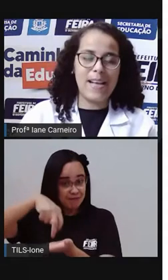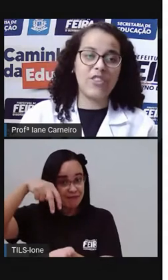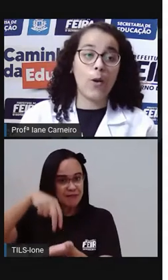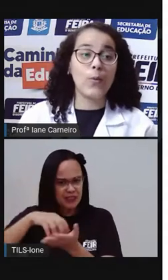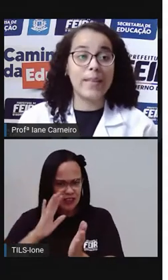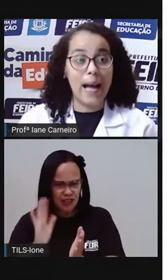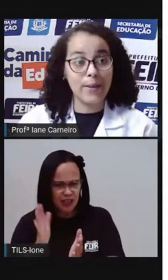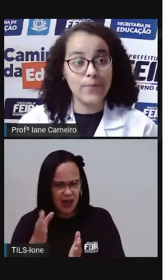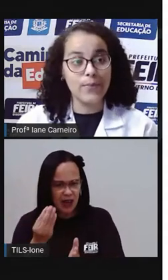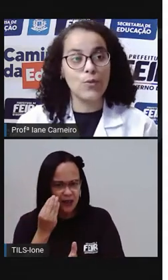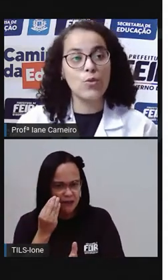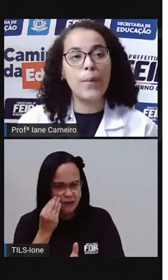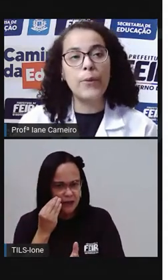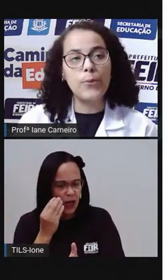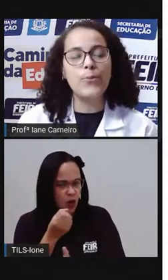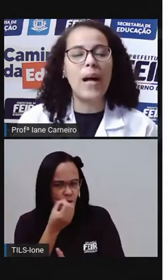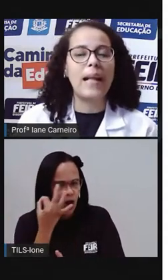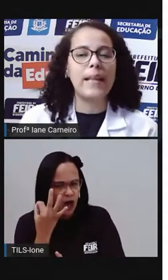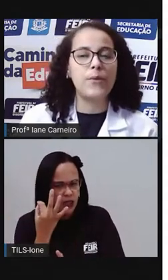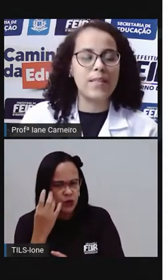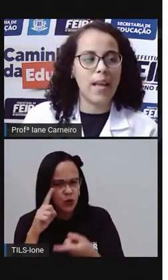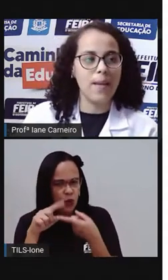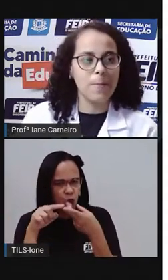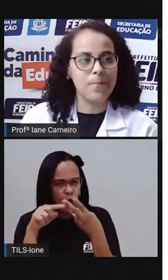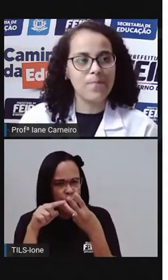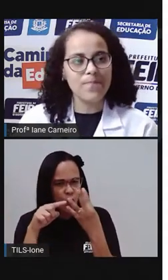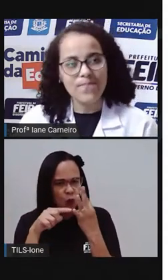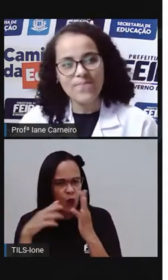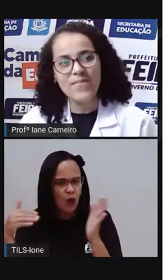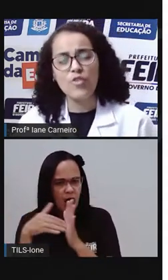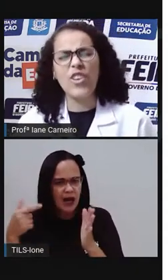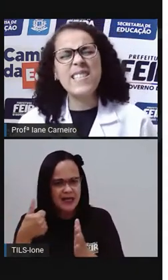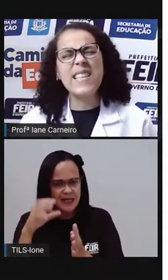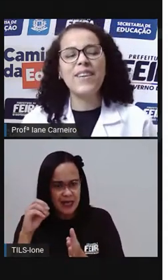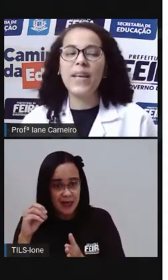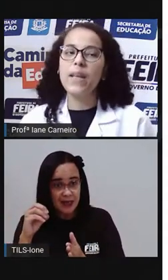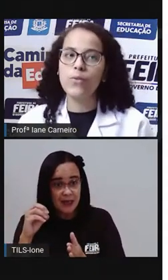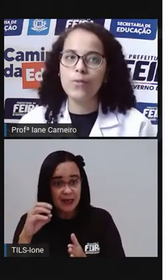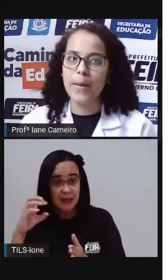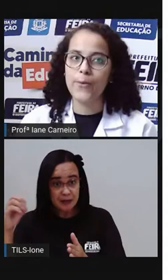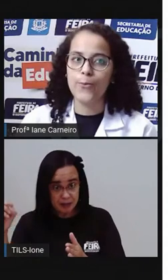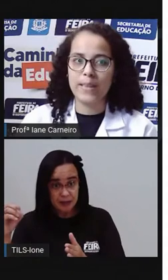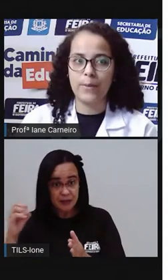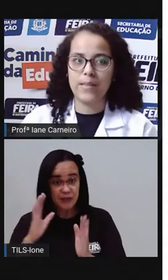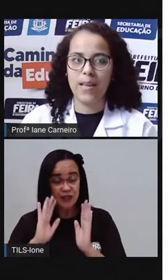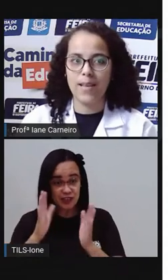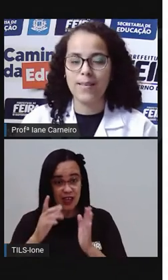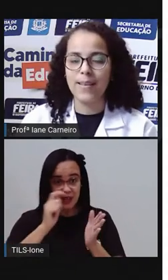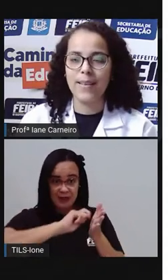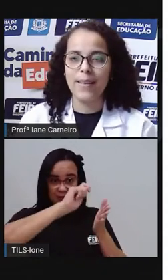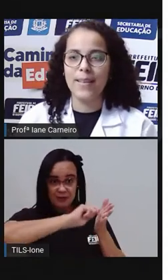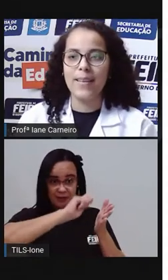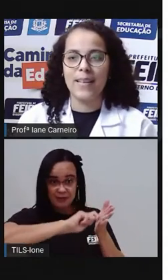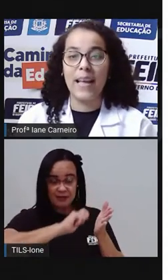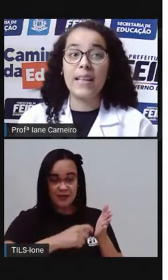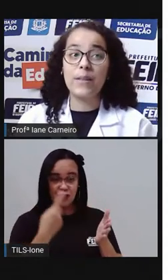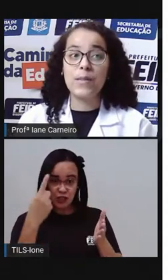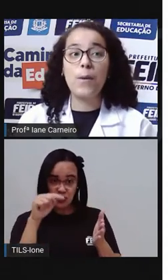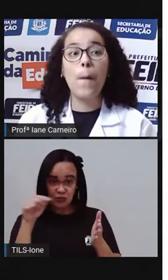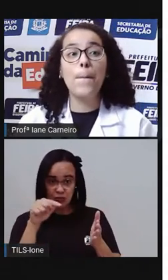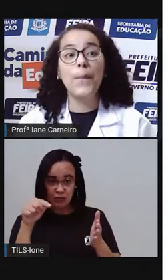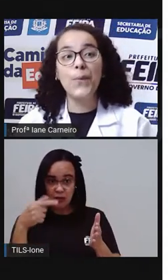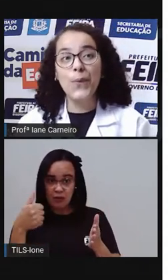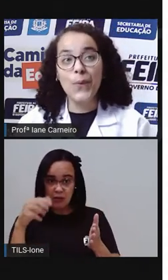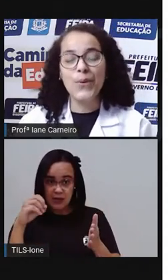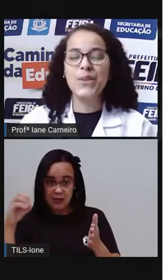já contaram do número 1 até o 100? Já escreveram do número 1 até o 100? Então,